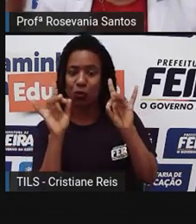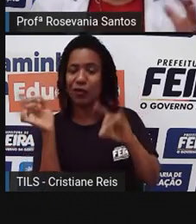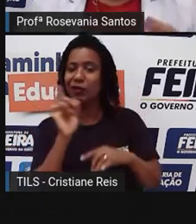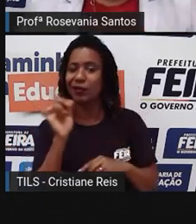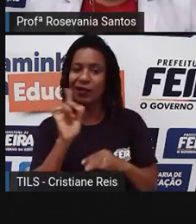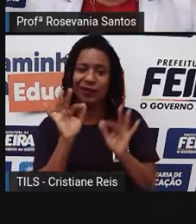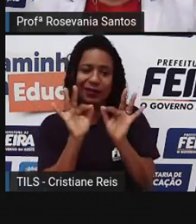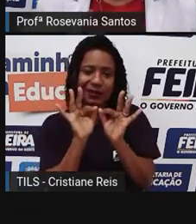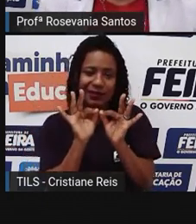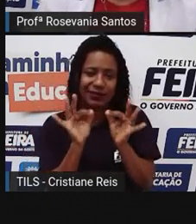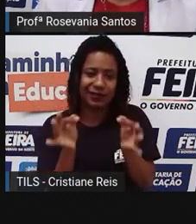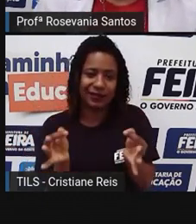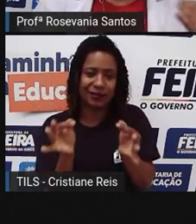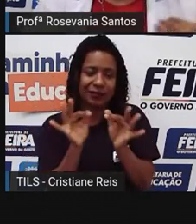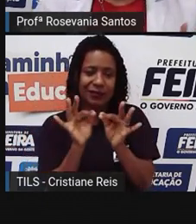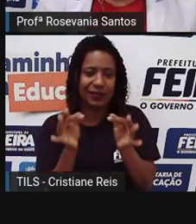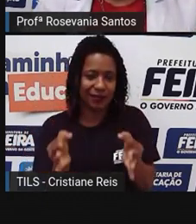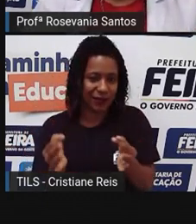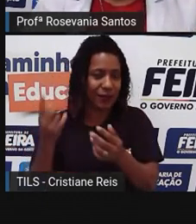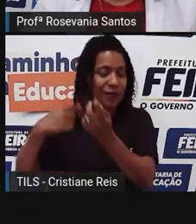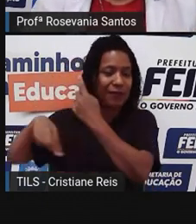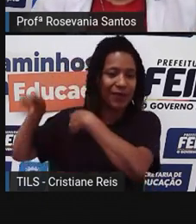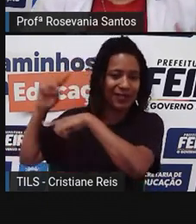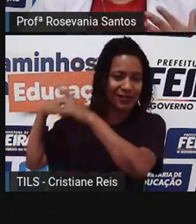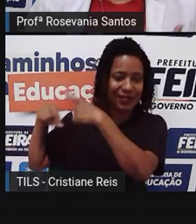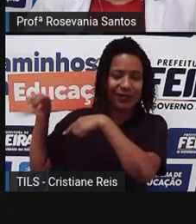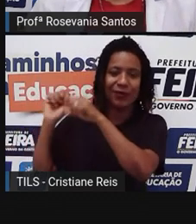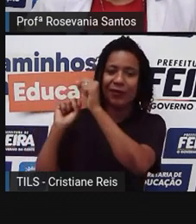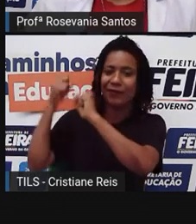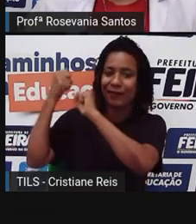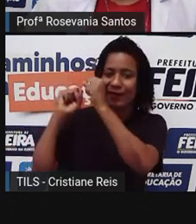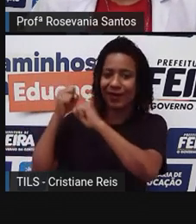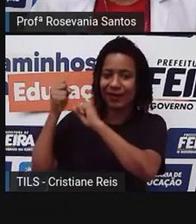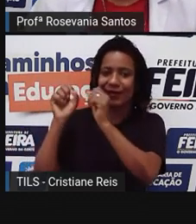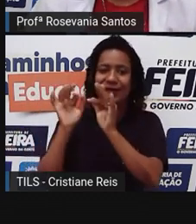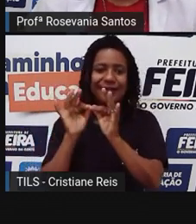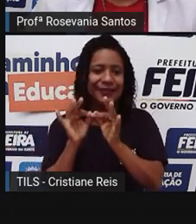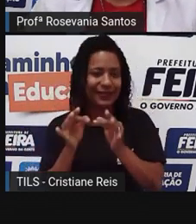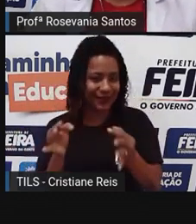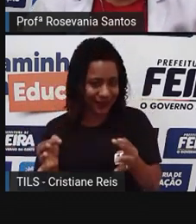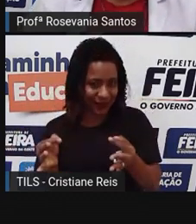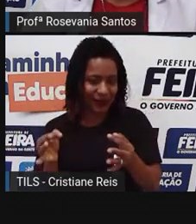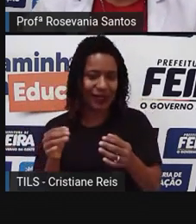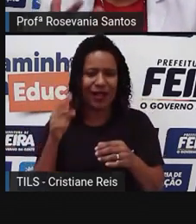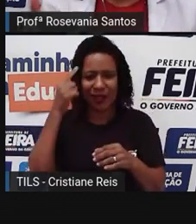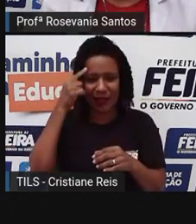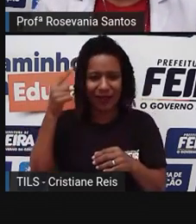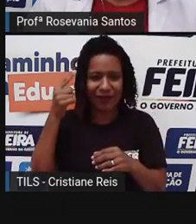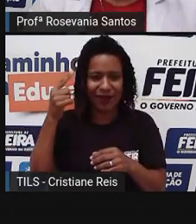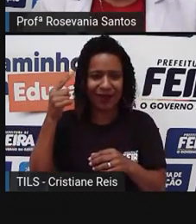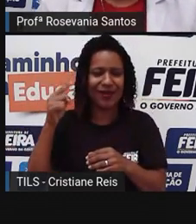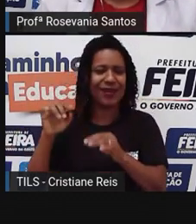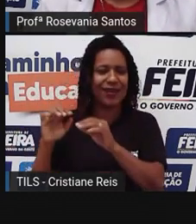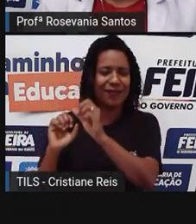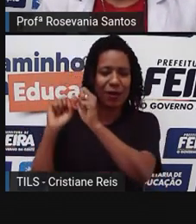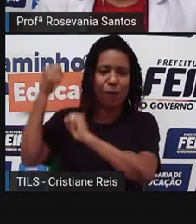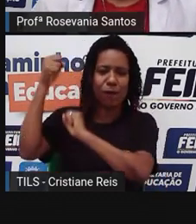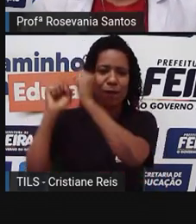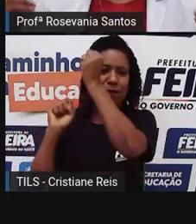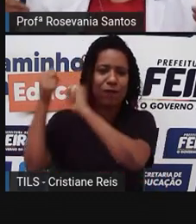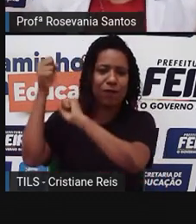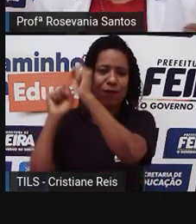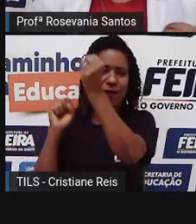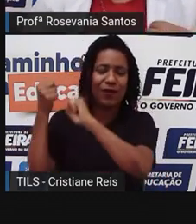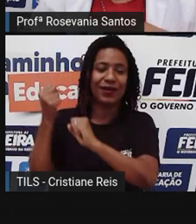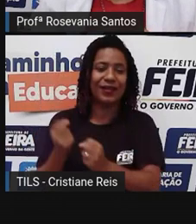representa todo esse período, deixa as máquinas mais simples, a própria exemplo da máquina a vapor, olha, comparado com as máquinas que a gente tem aí